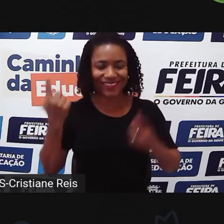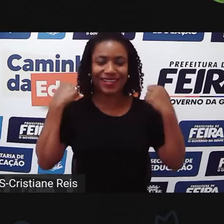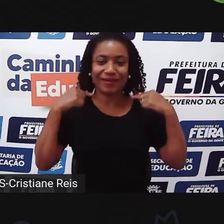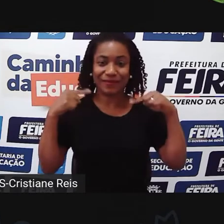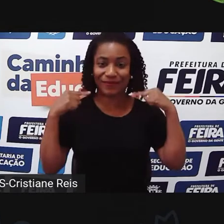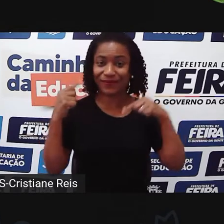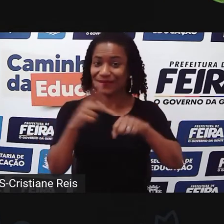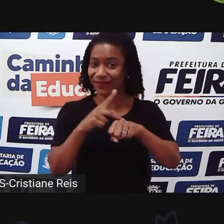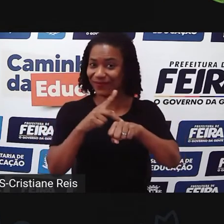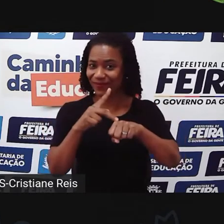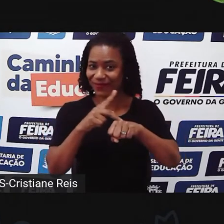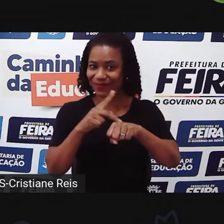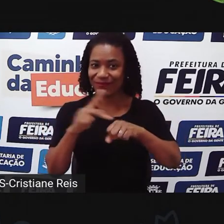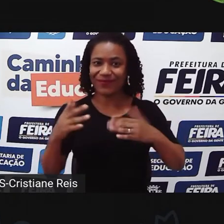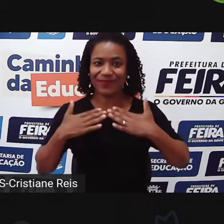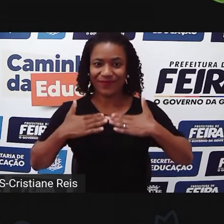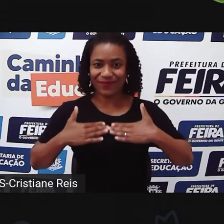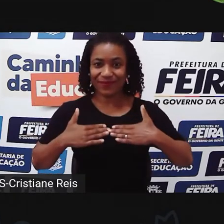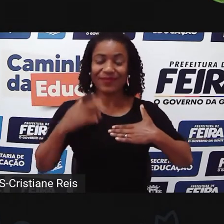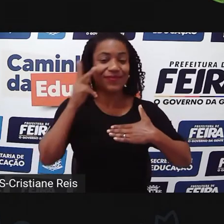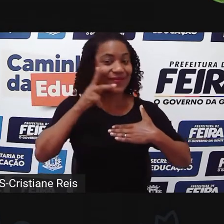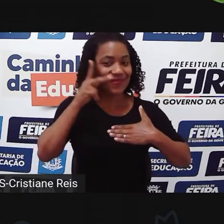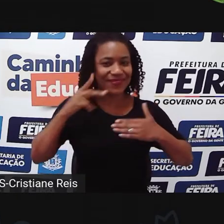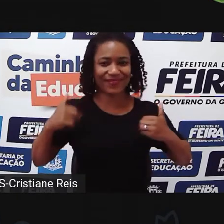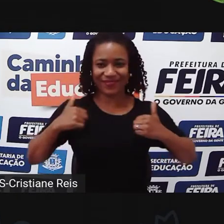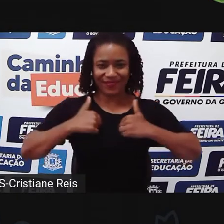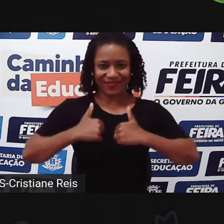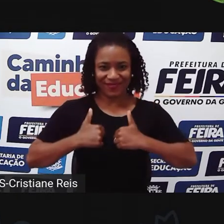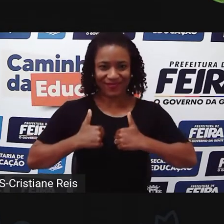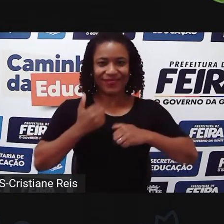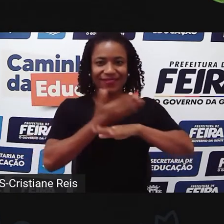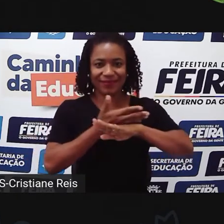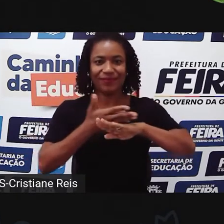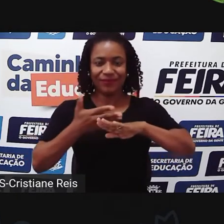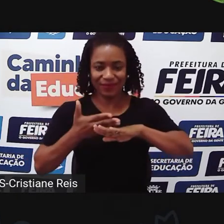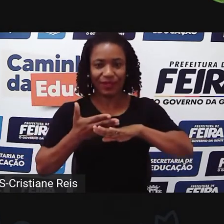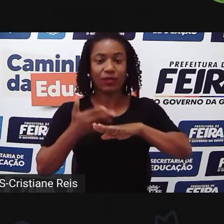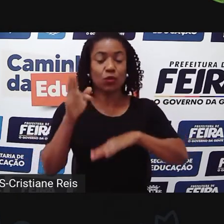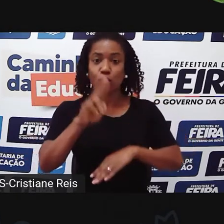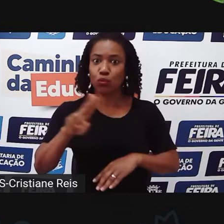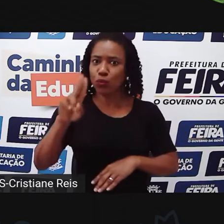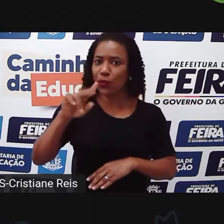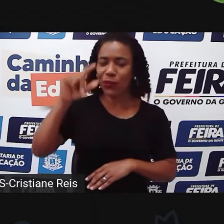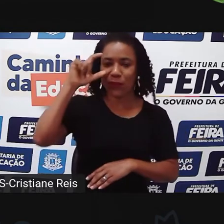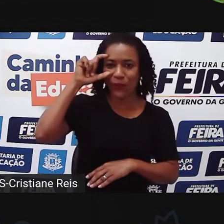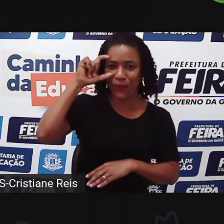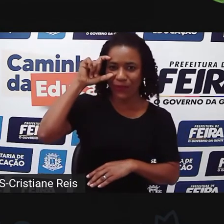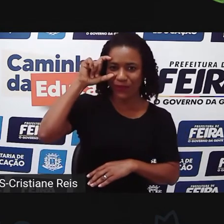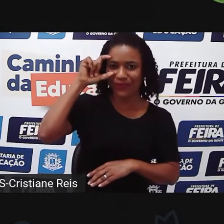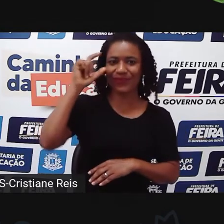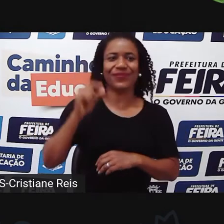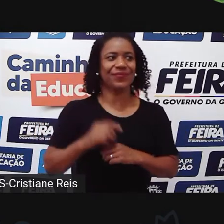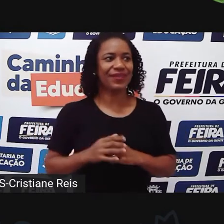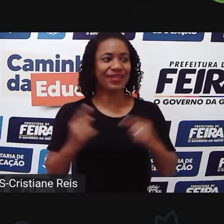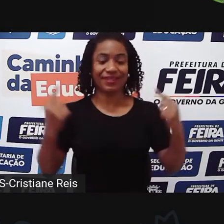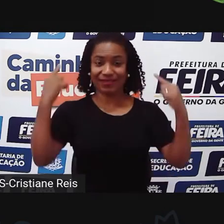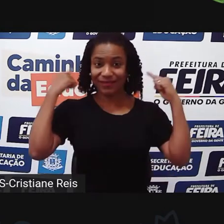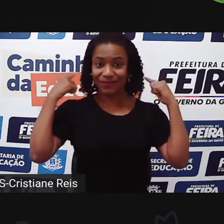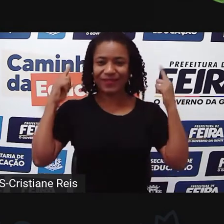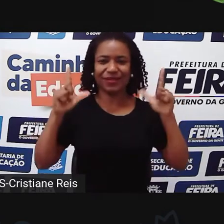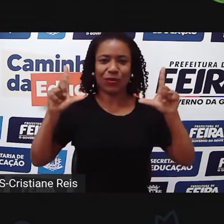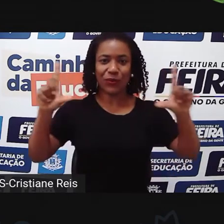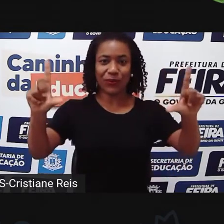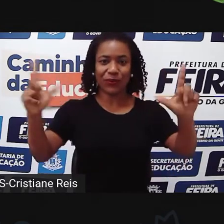branco, uma blusa vinho, eu uso óculos, né? Atrás de mim tem um quadro, né? Com a